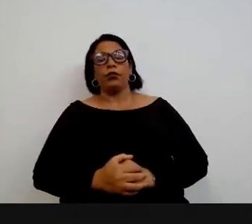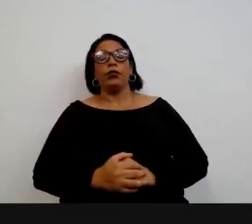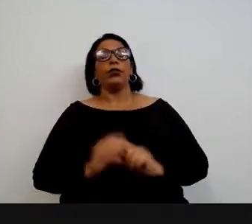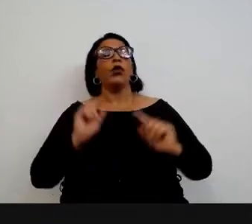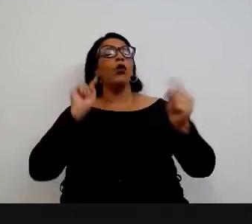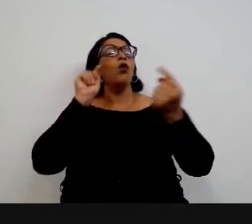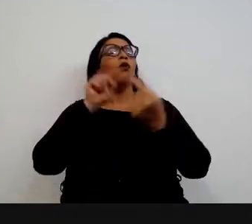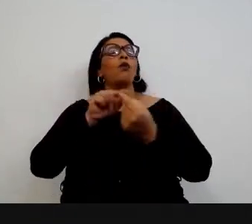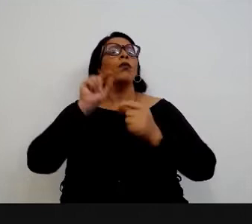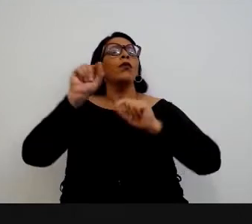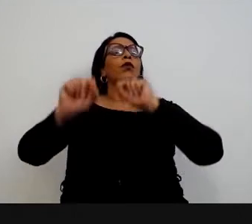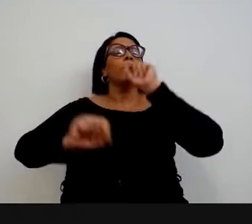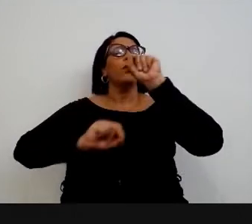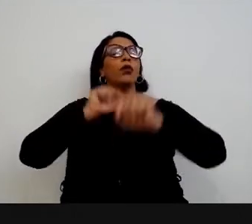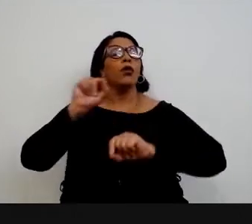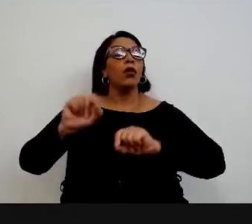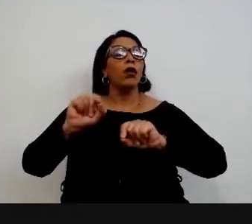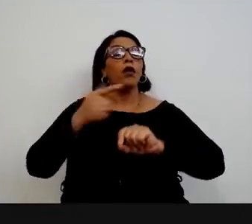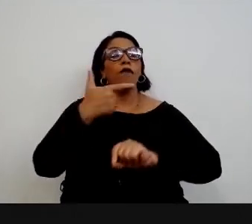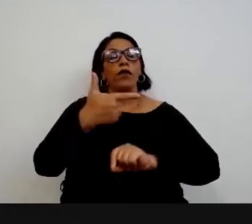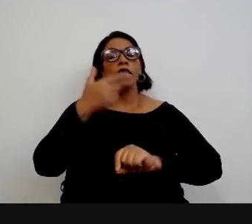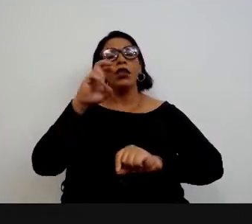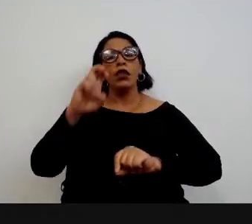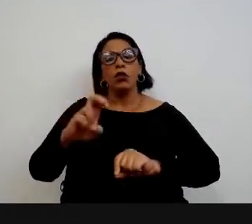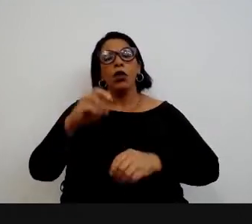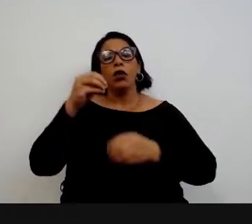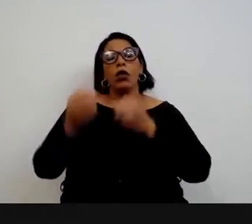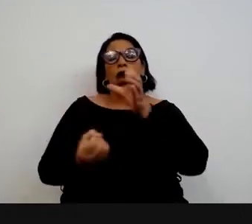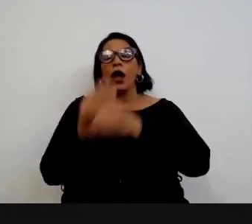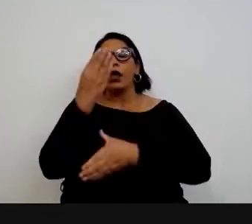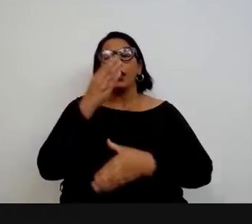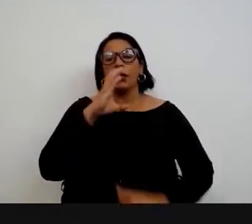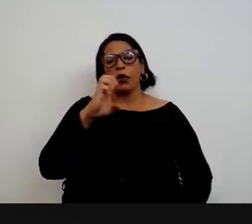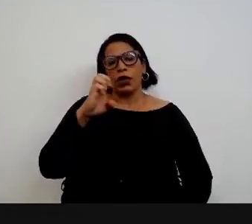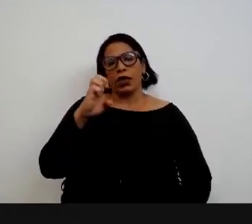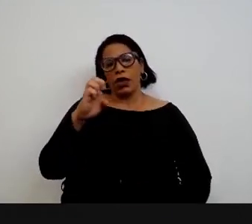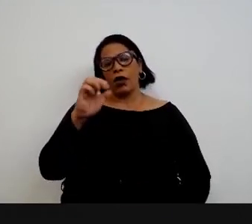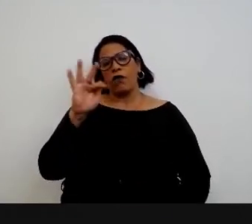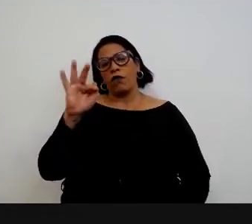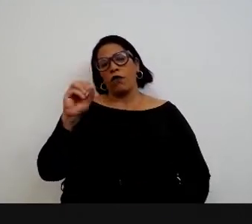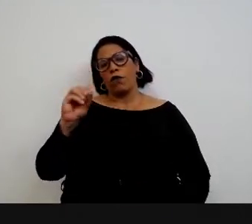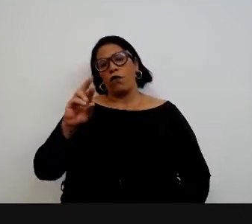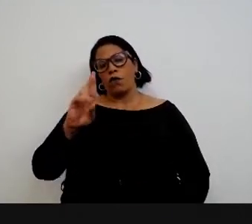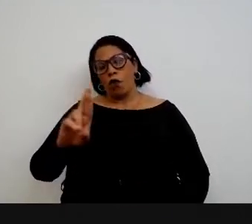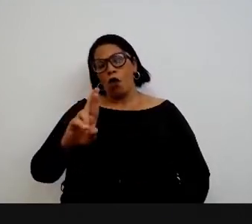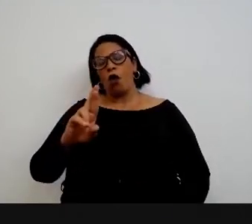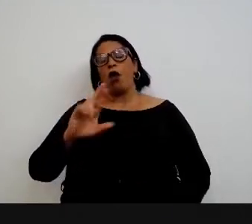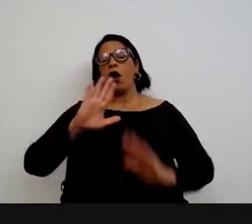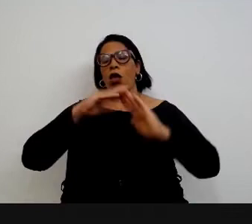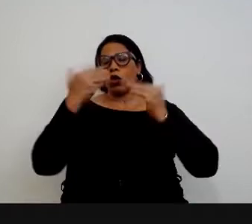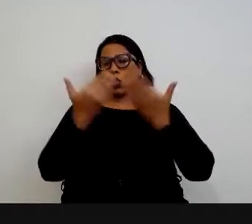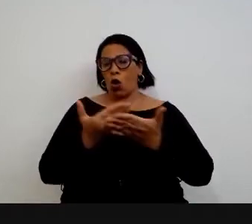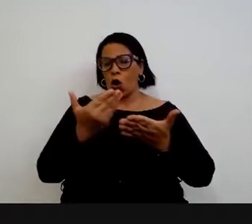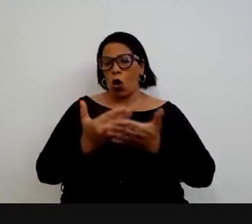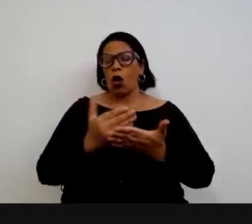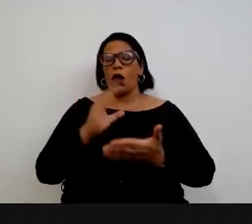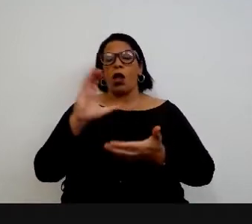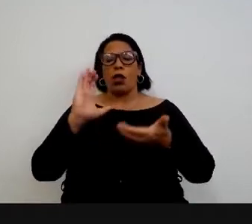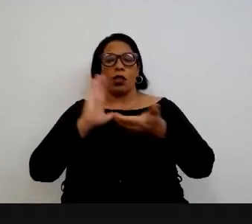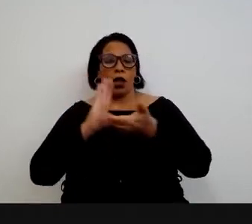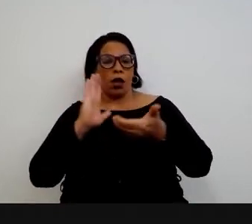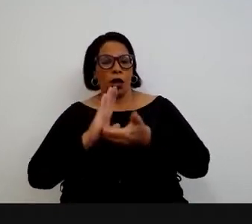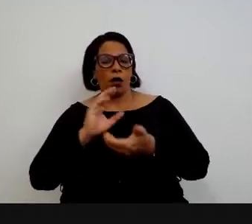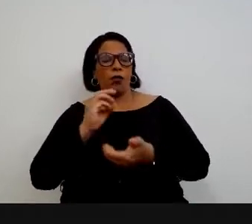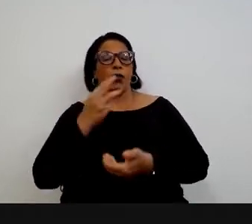Motivos que começam pelos 25 anos do Cefó. O Cefó celebra 25 anos e também os 30